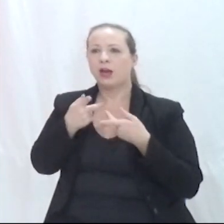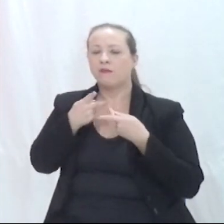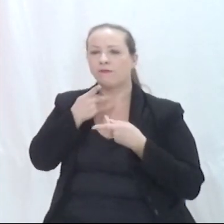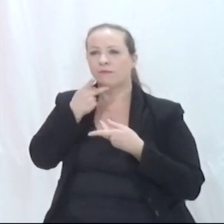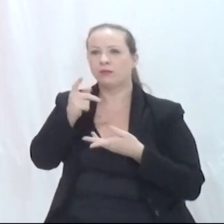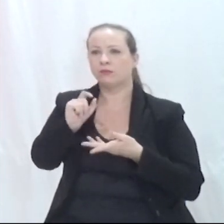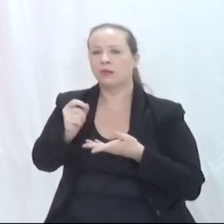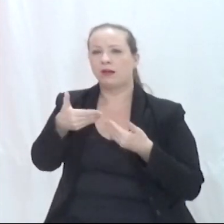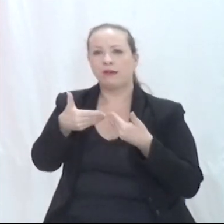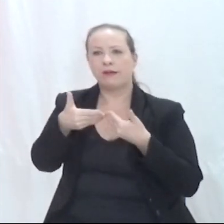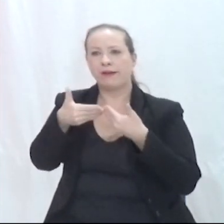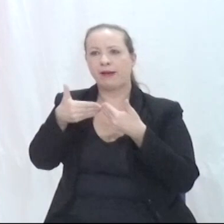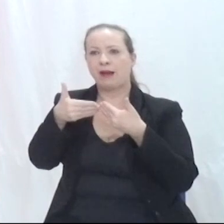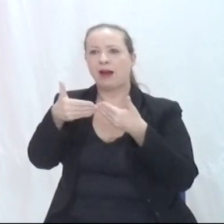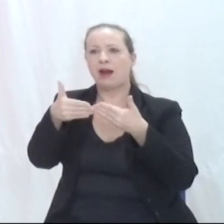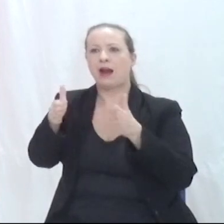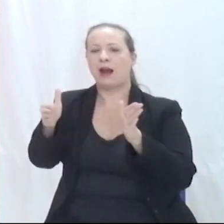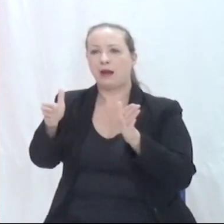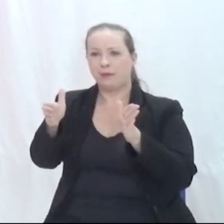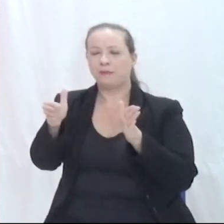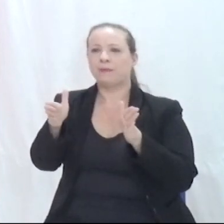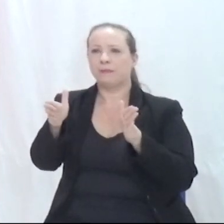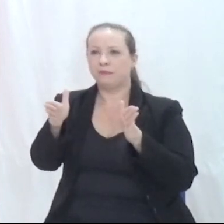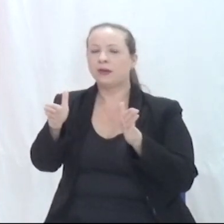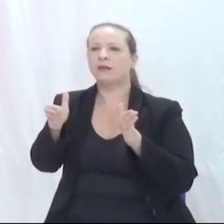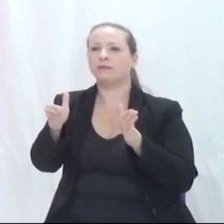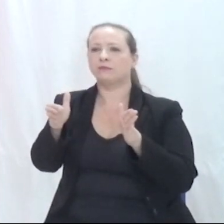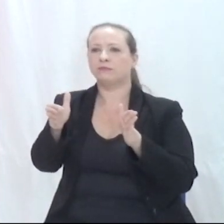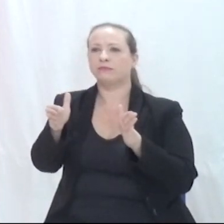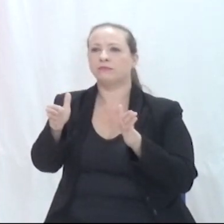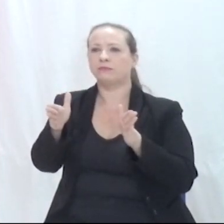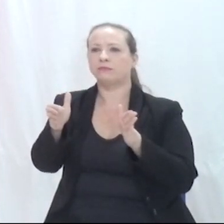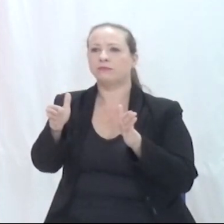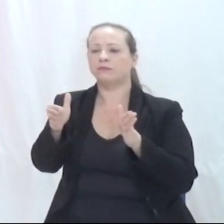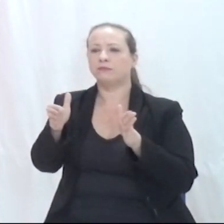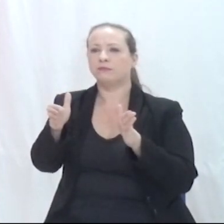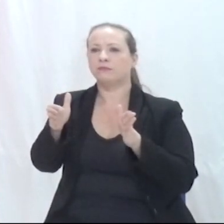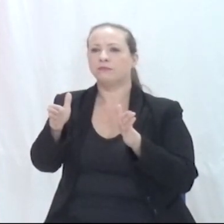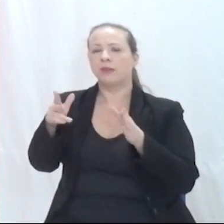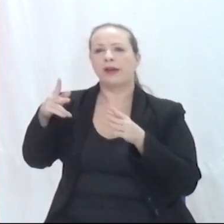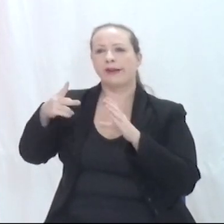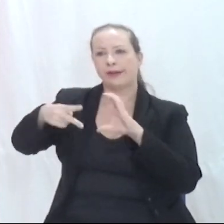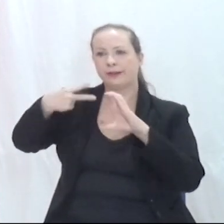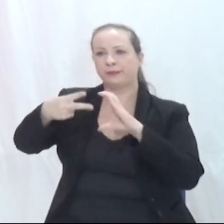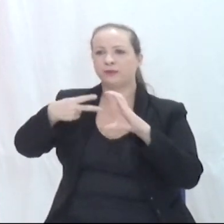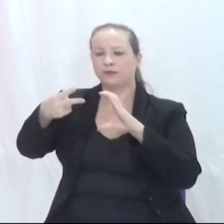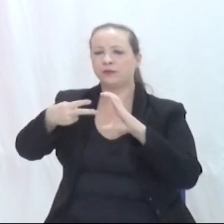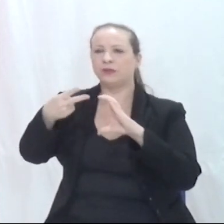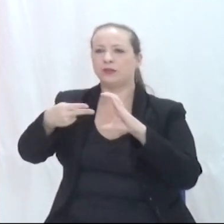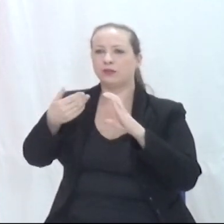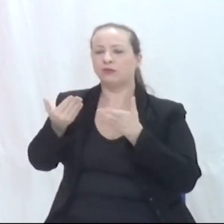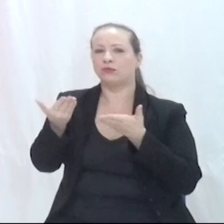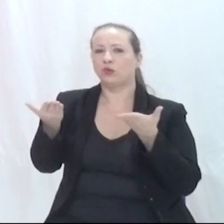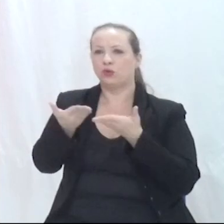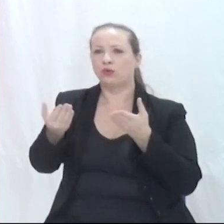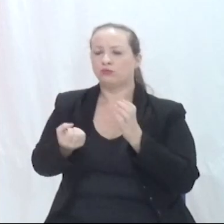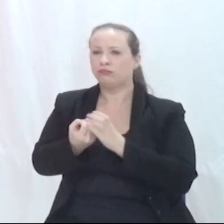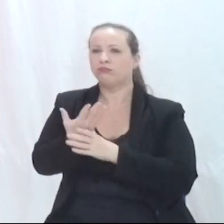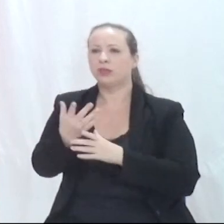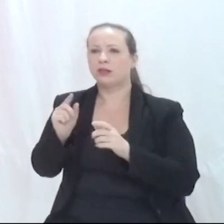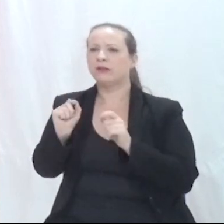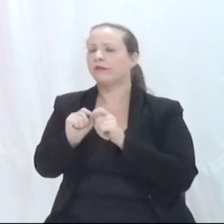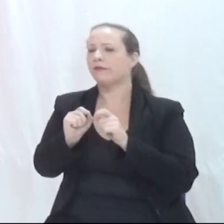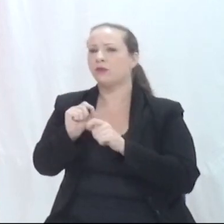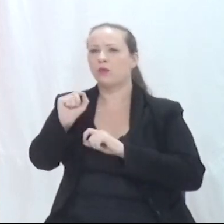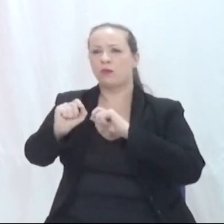a aberta e a presente audiência pública realizada pela Câmara de Vereadores de Criciúma com a finalidade para